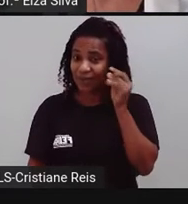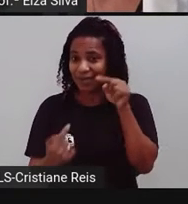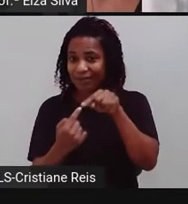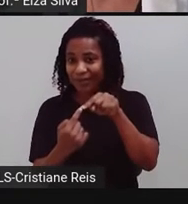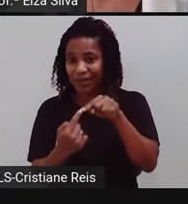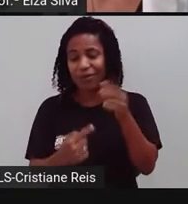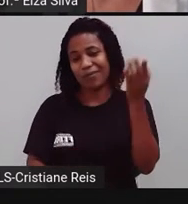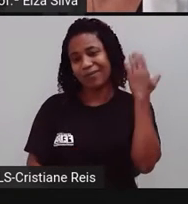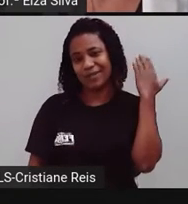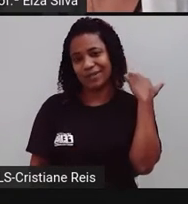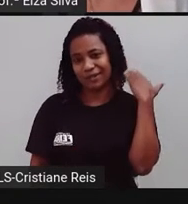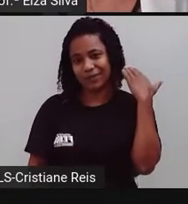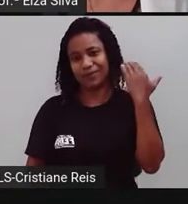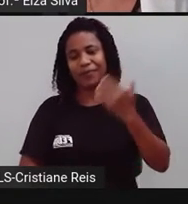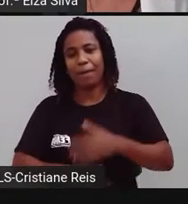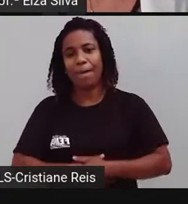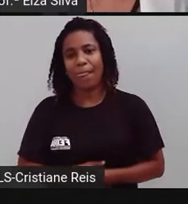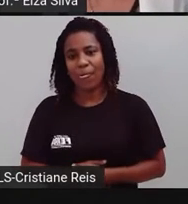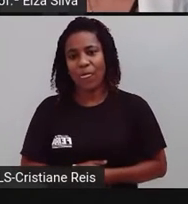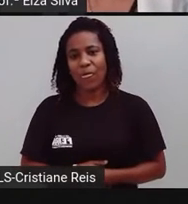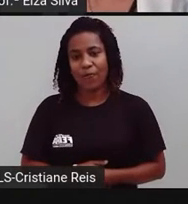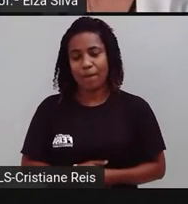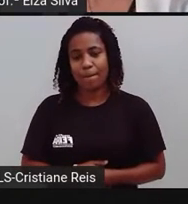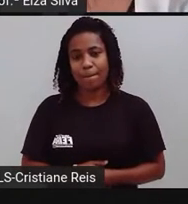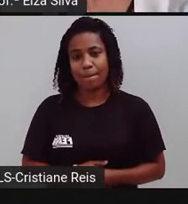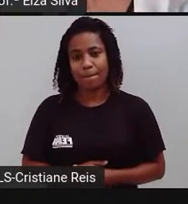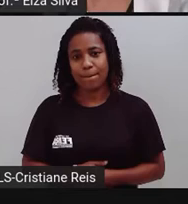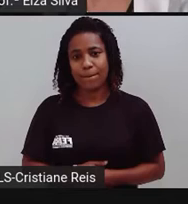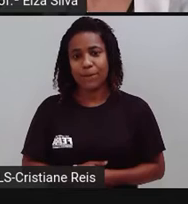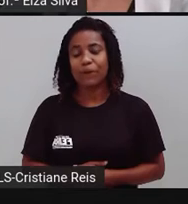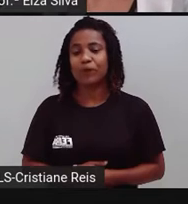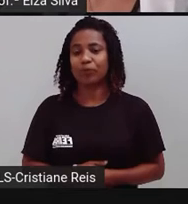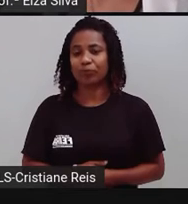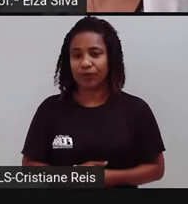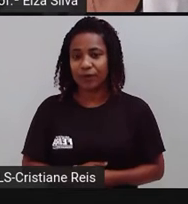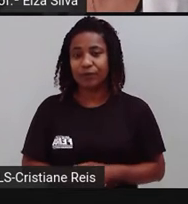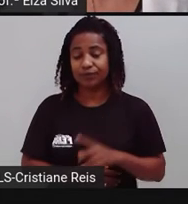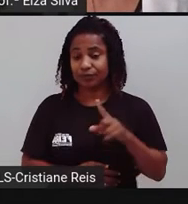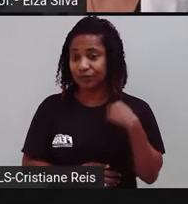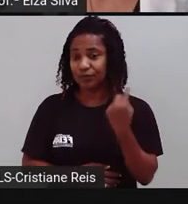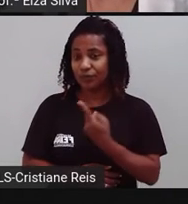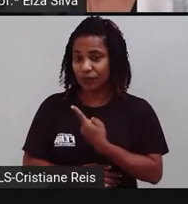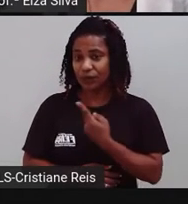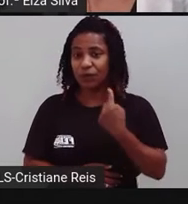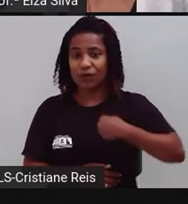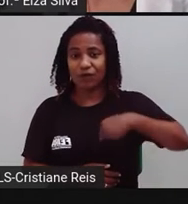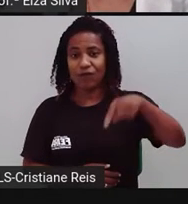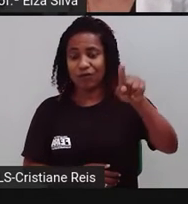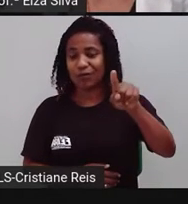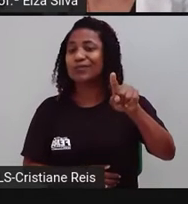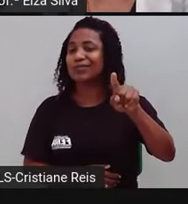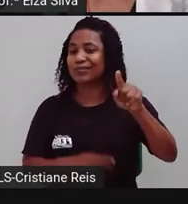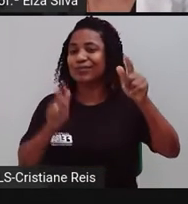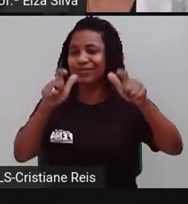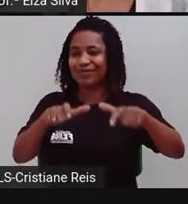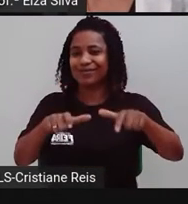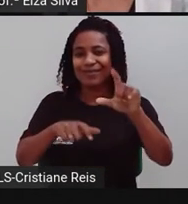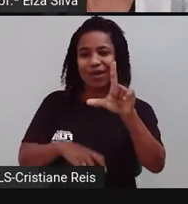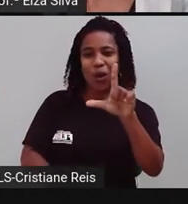tempo passado. We went to London in England. Nós fomos para Londres na Inglaterra.